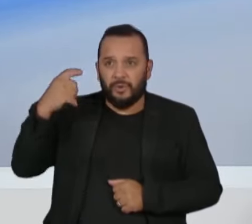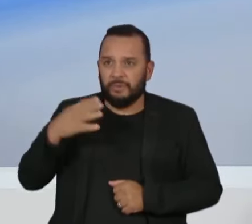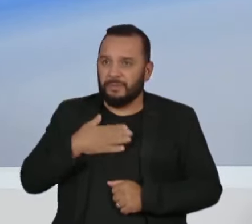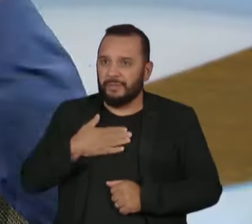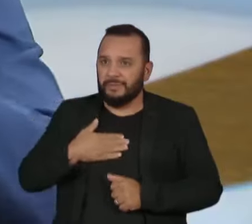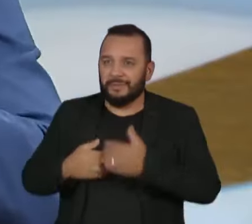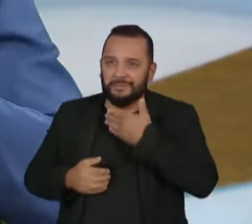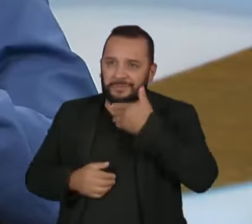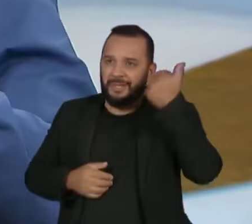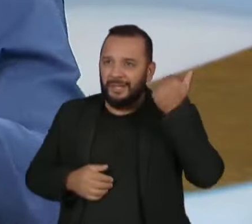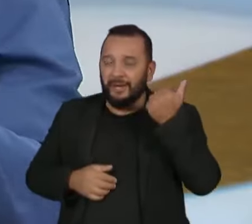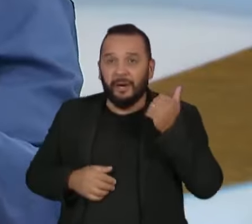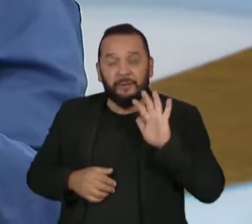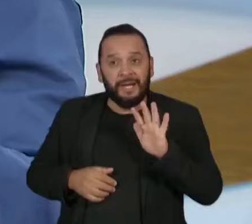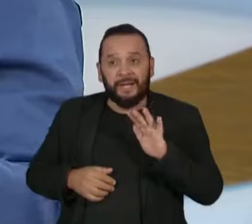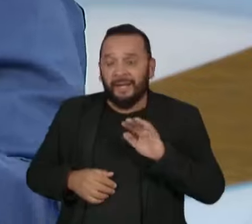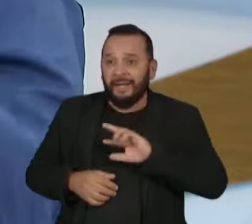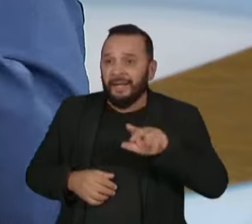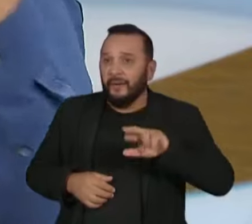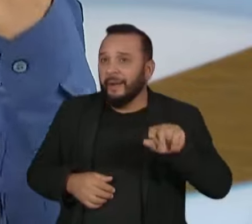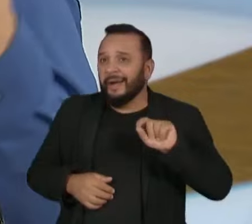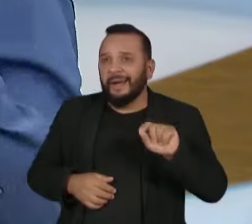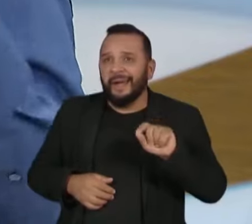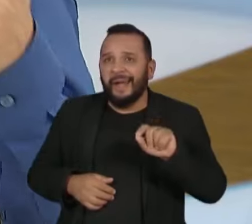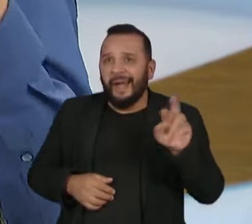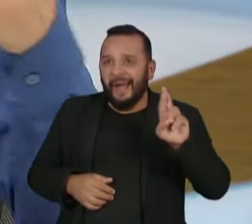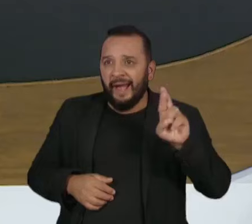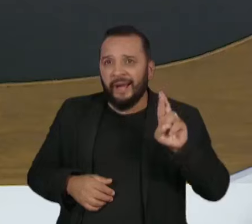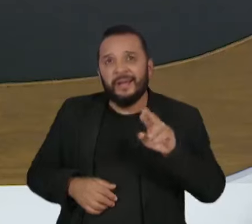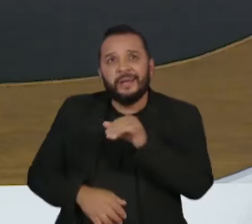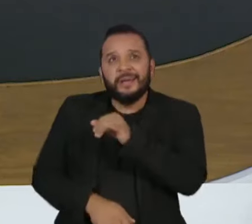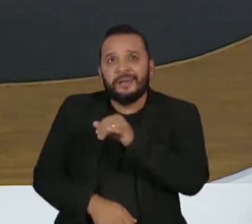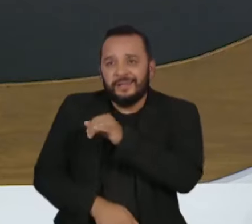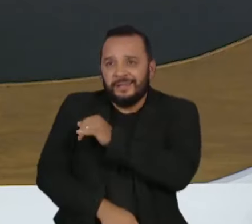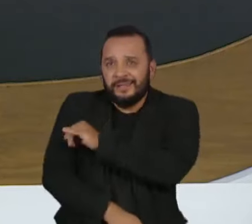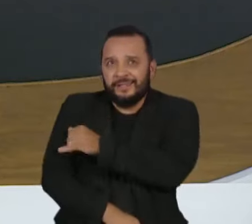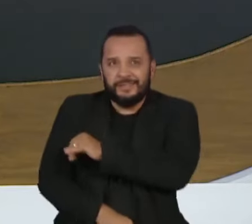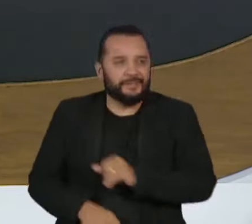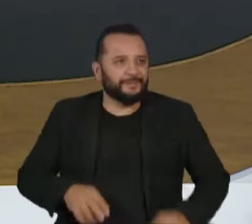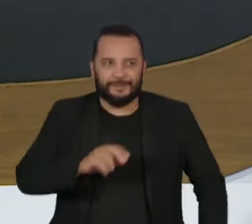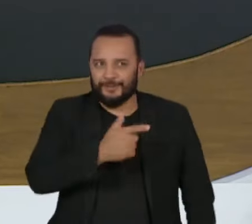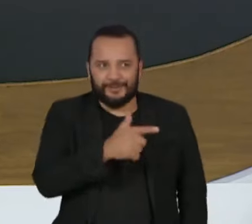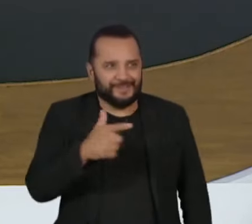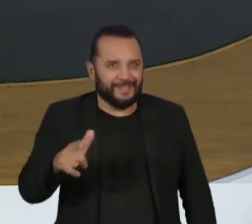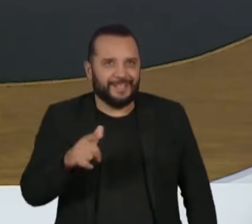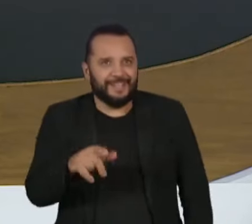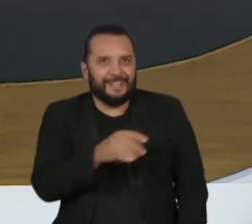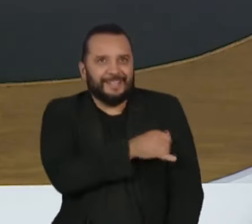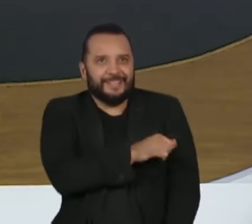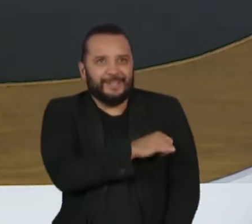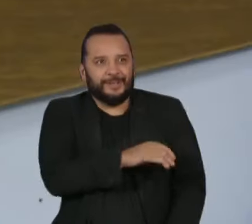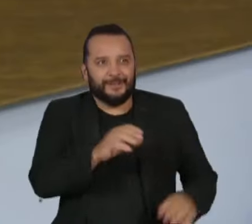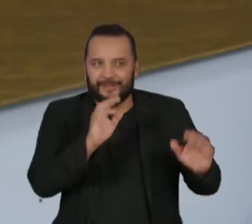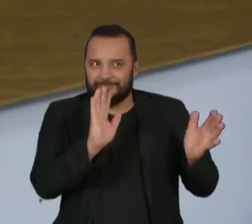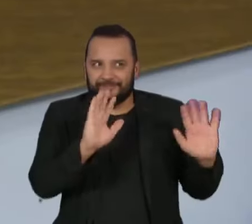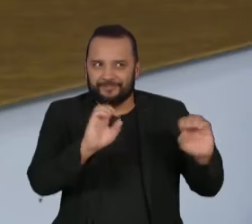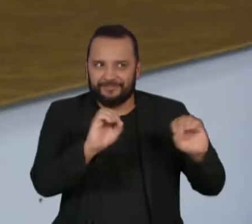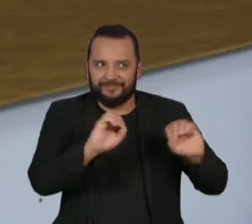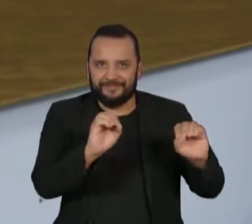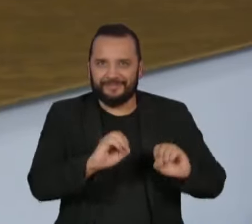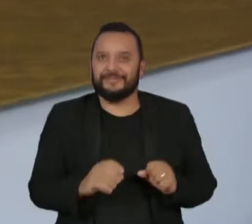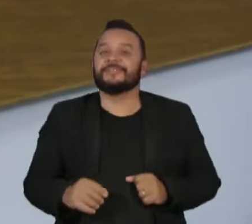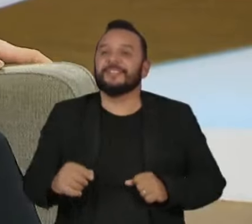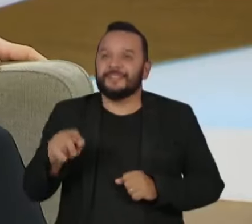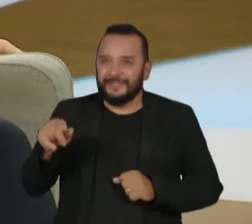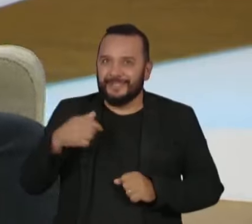Mas eu não faço aquele R carioca. Não, super paulistano, não tem nada carioca. Não, né? É que você andou ouvindo muito